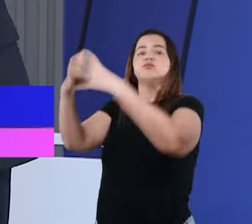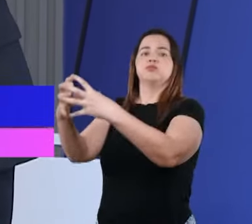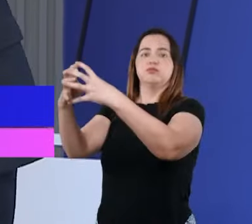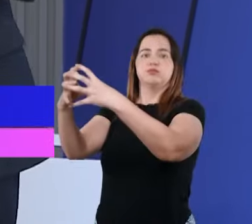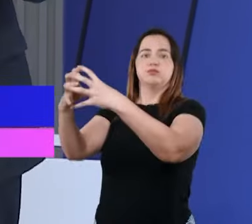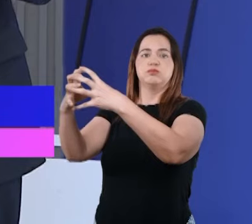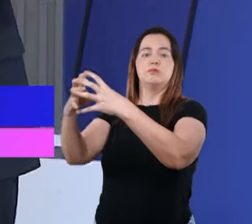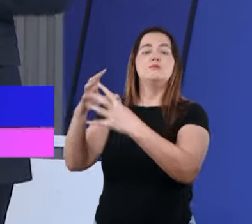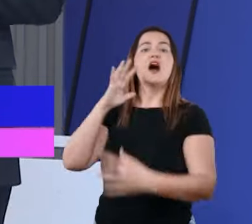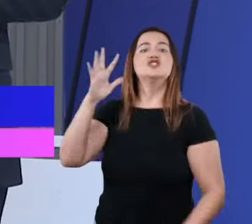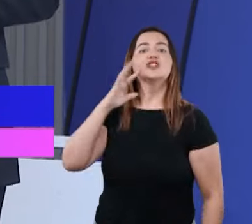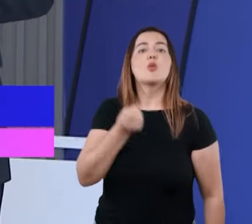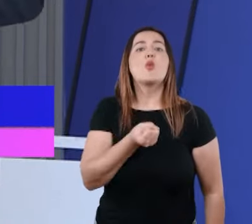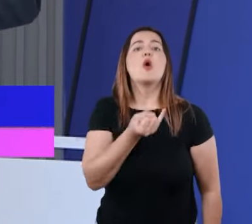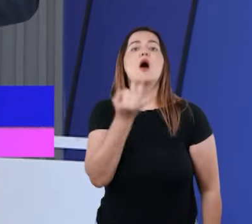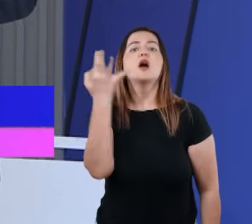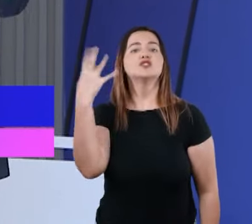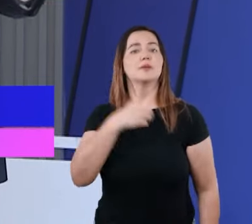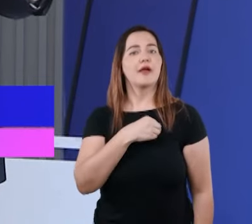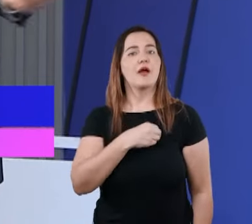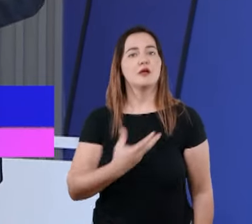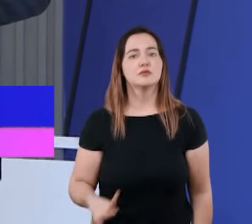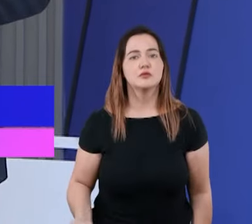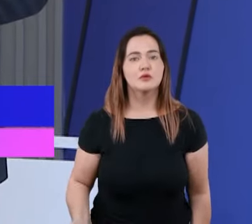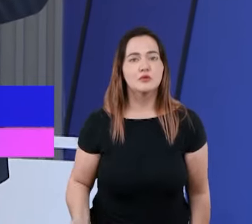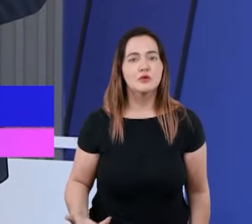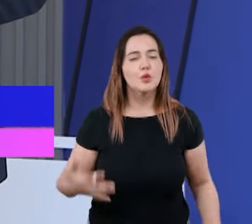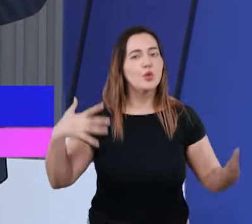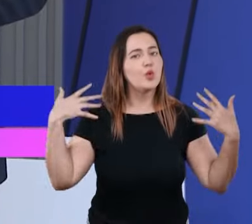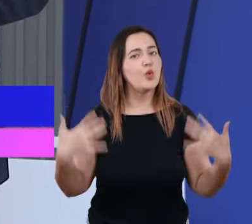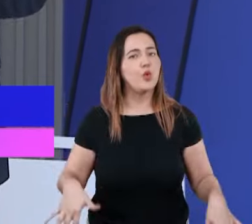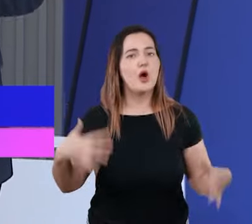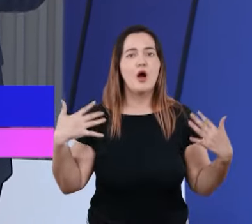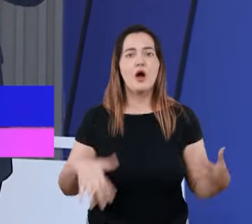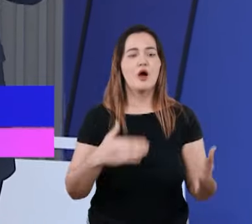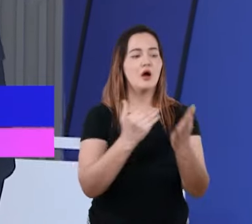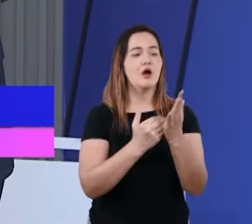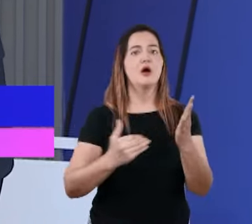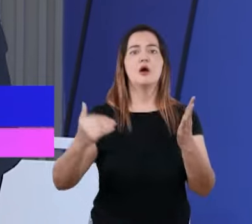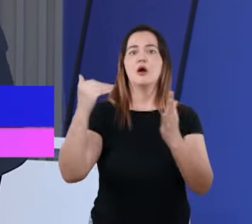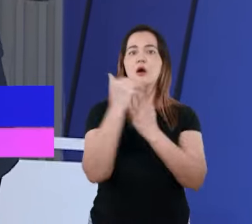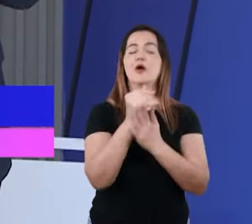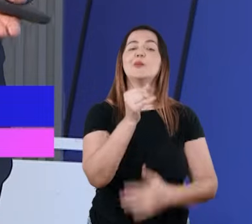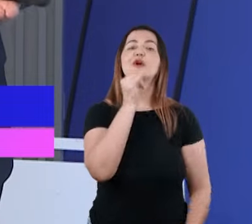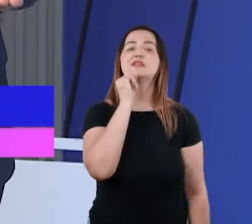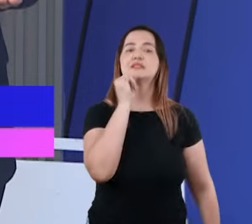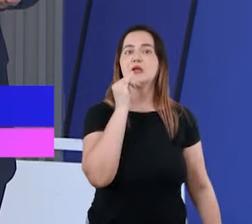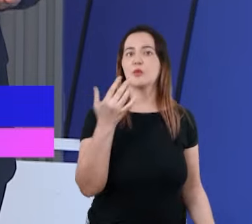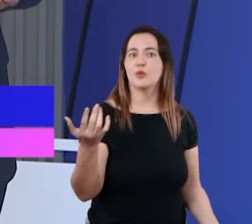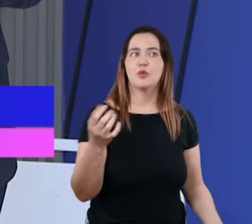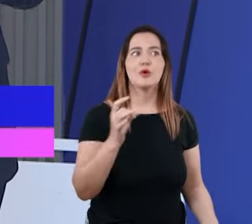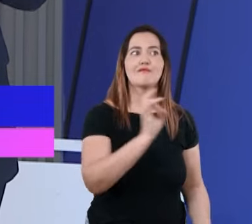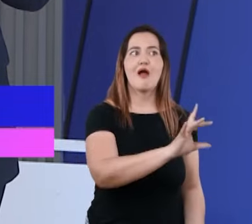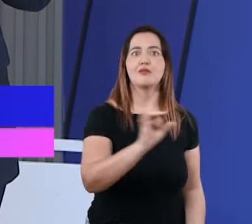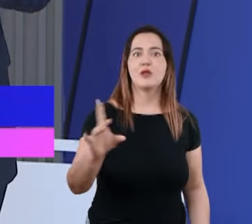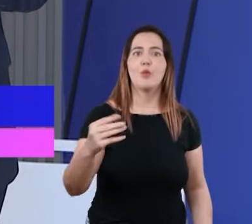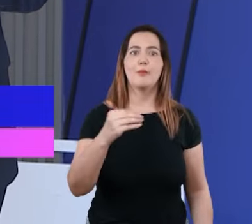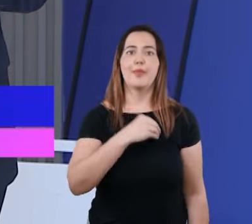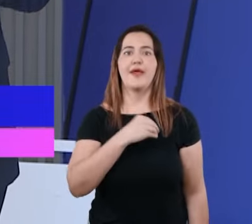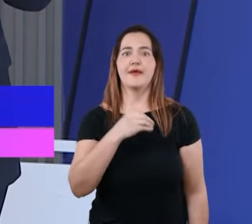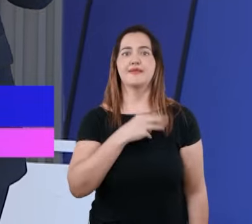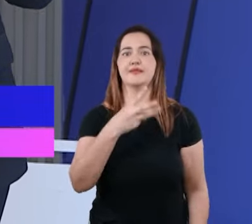todo mundo 3 pecados por dia, estamos falando aí de 24 bilhões de